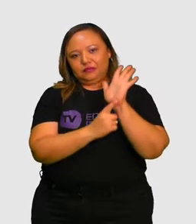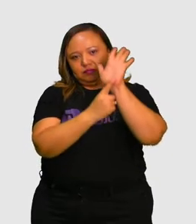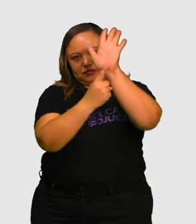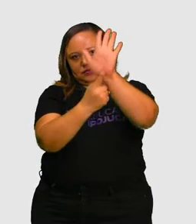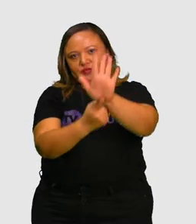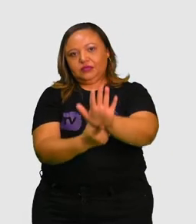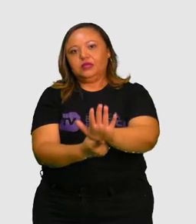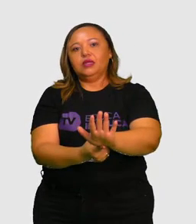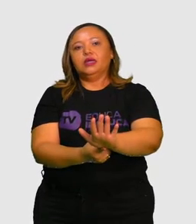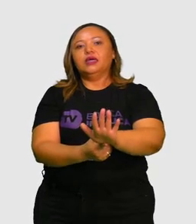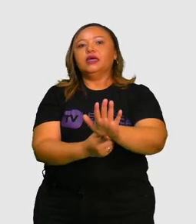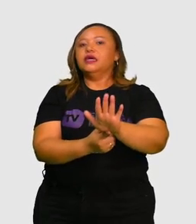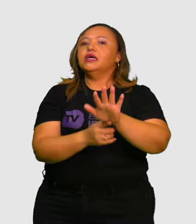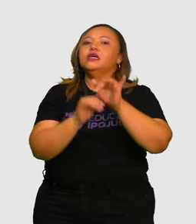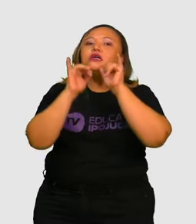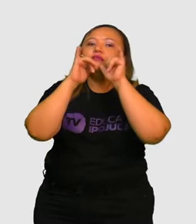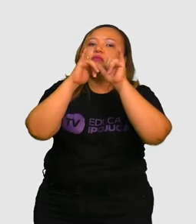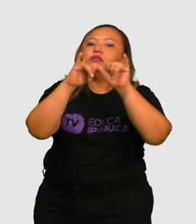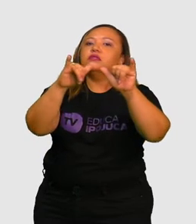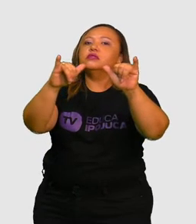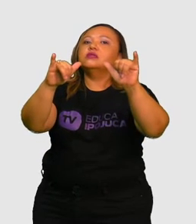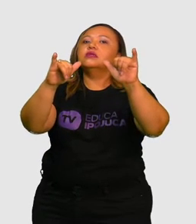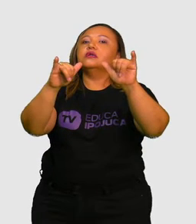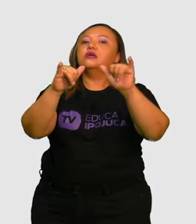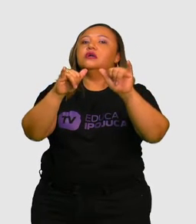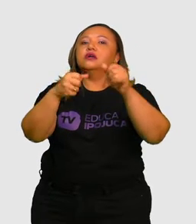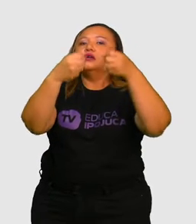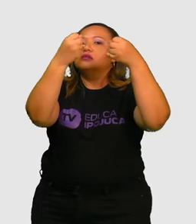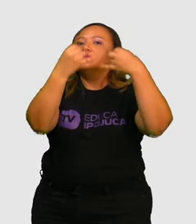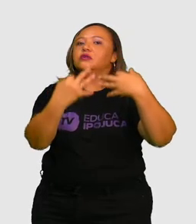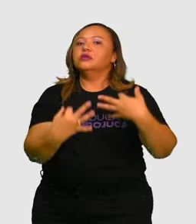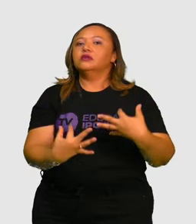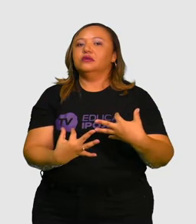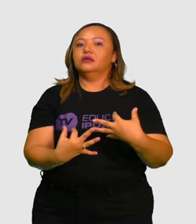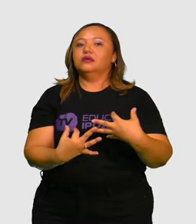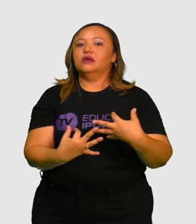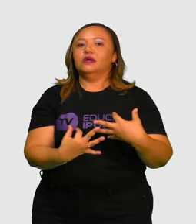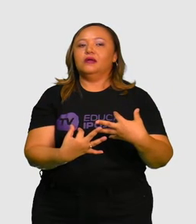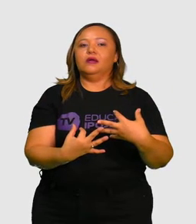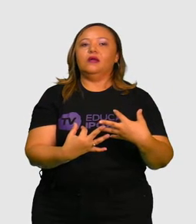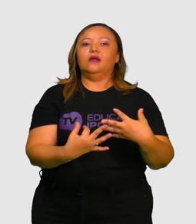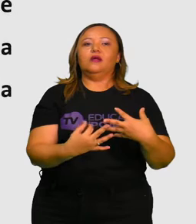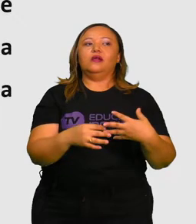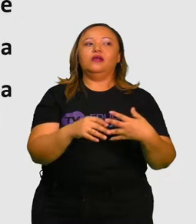objetivo informar, transmitir uma mensagem, um conceito, uma ideia.